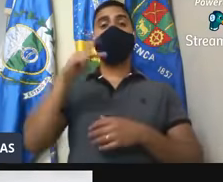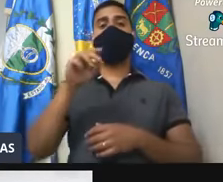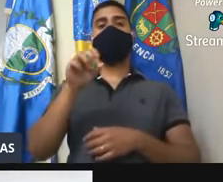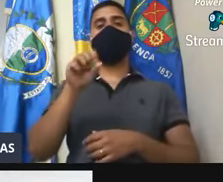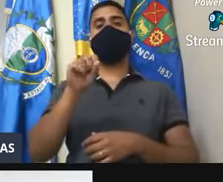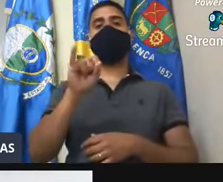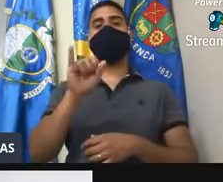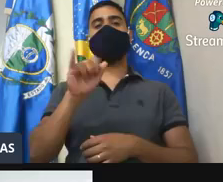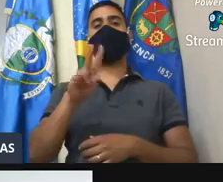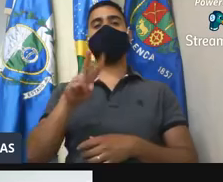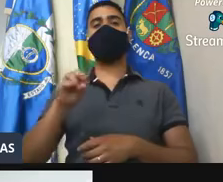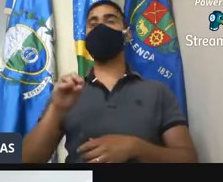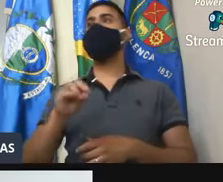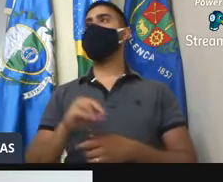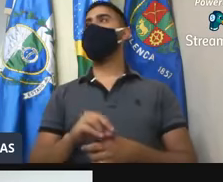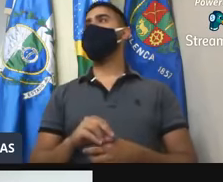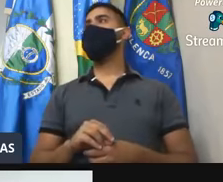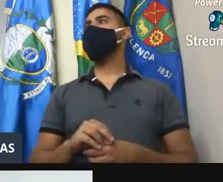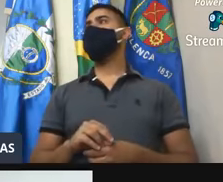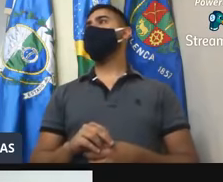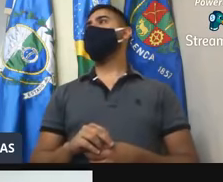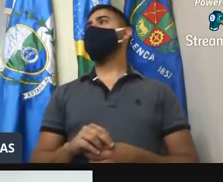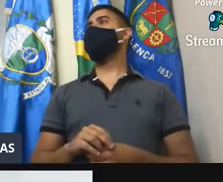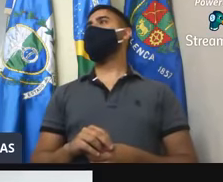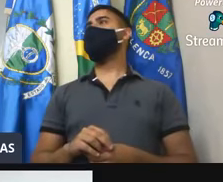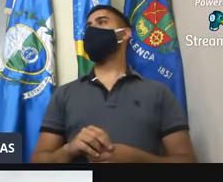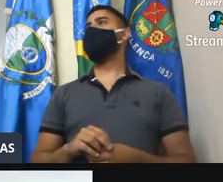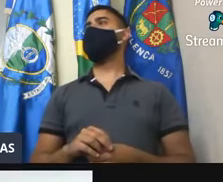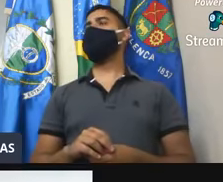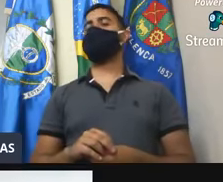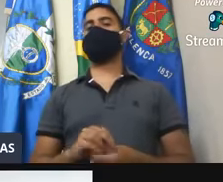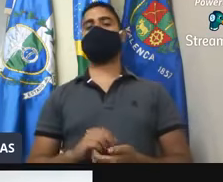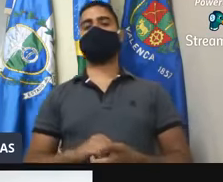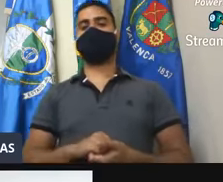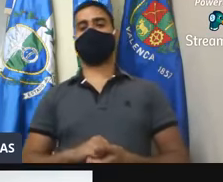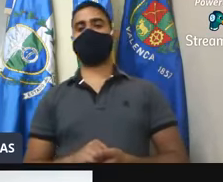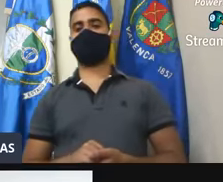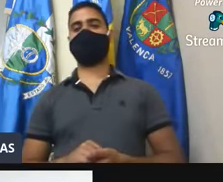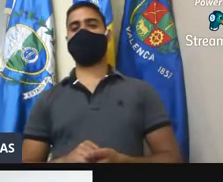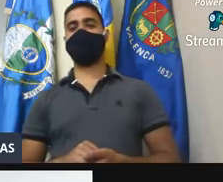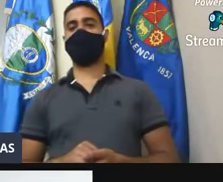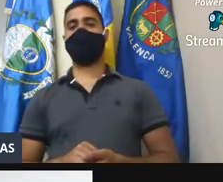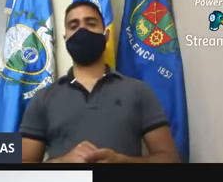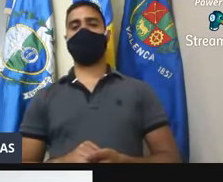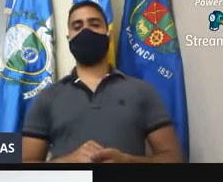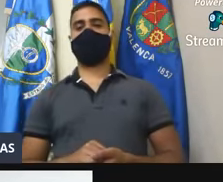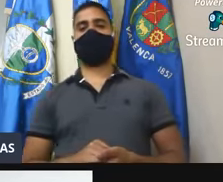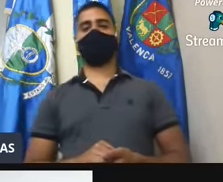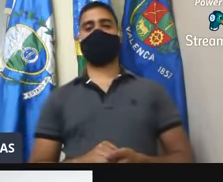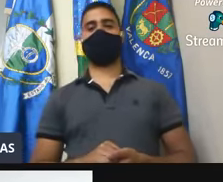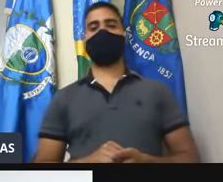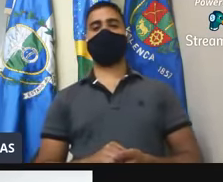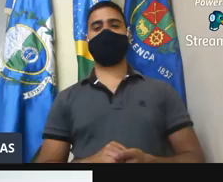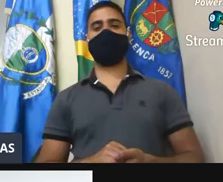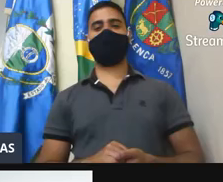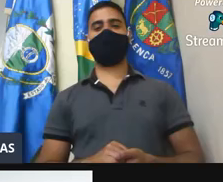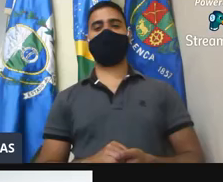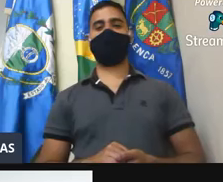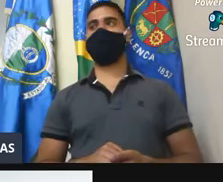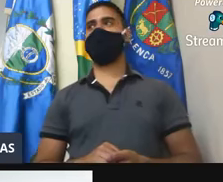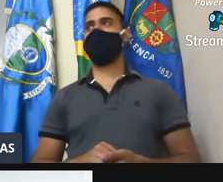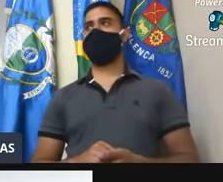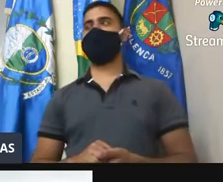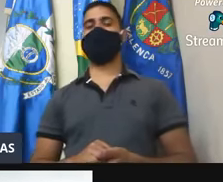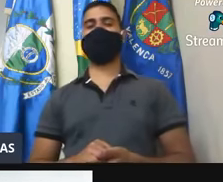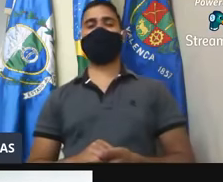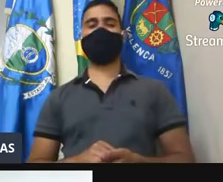nosso querido justíssimo vereador professor Rafael ultrapassar em quase cinco minutos a sua